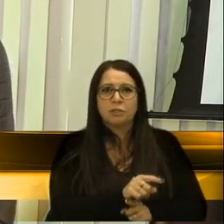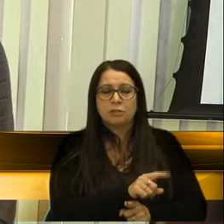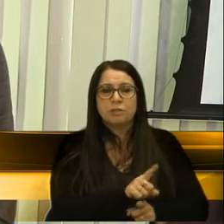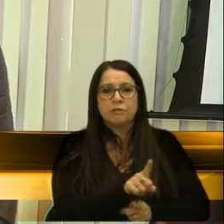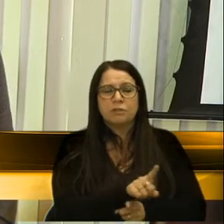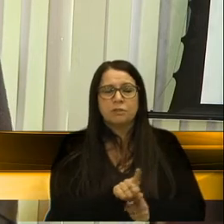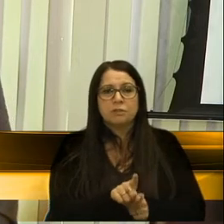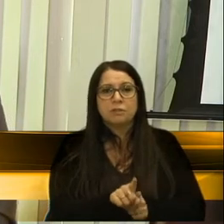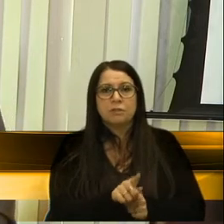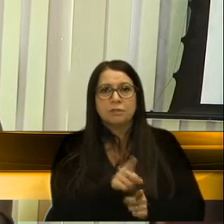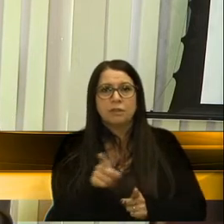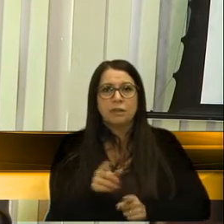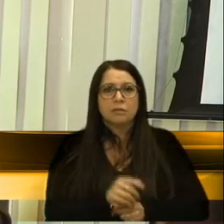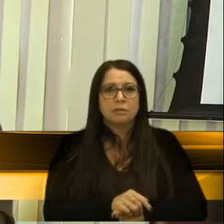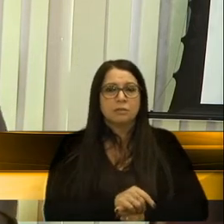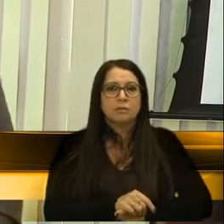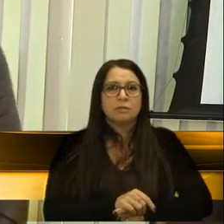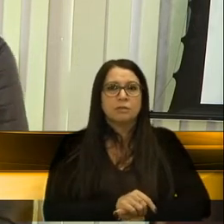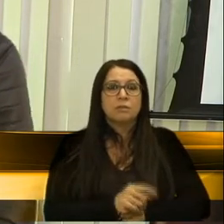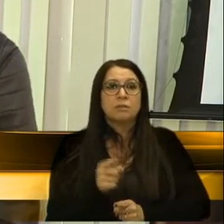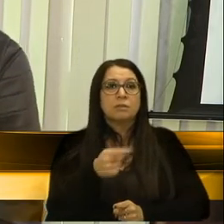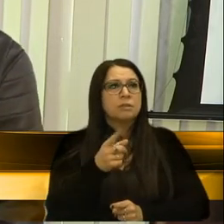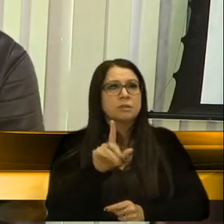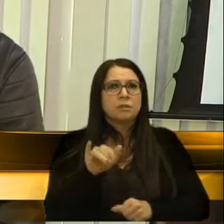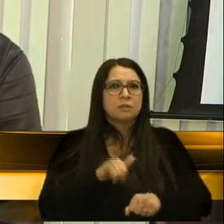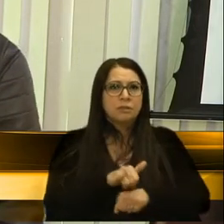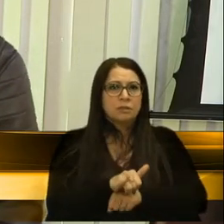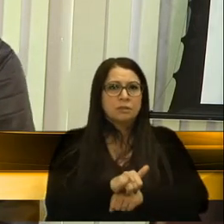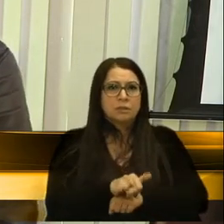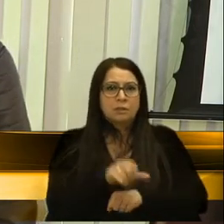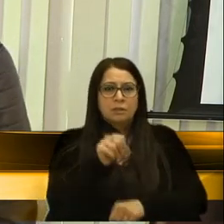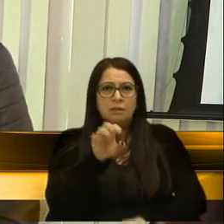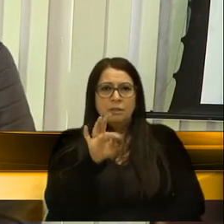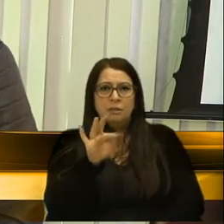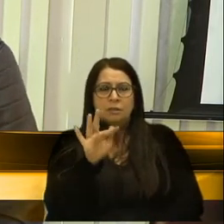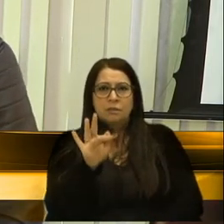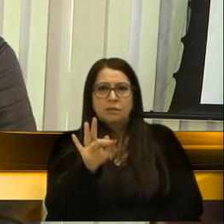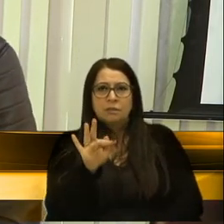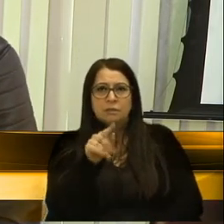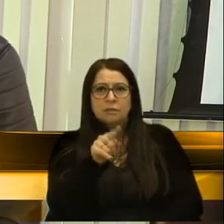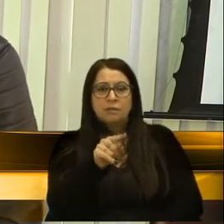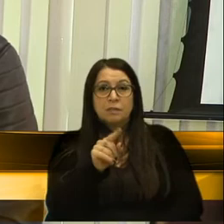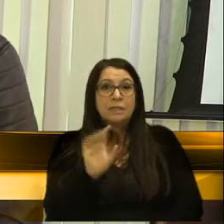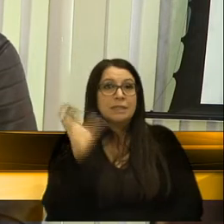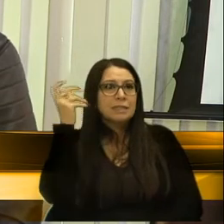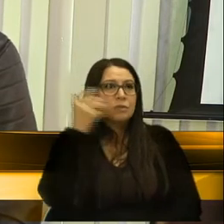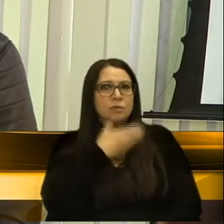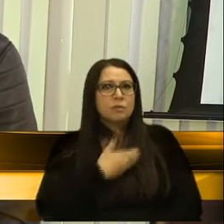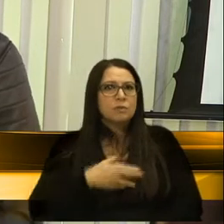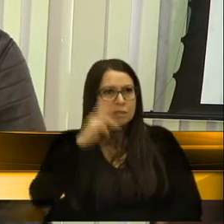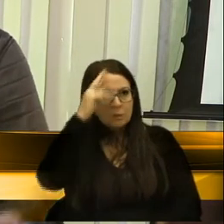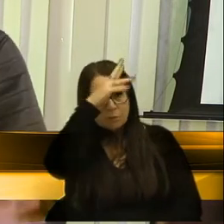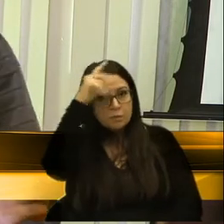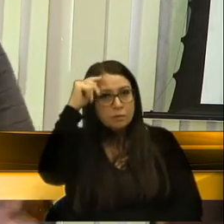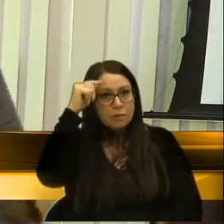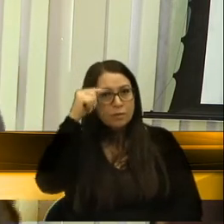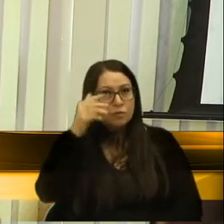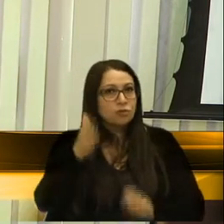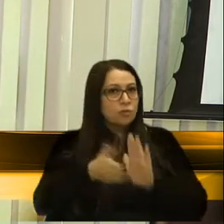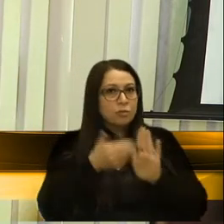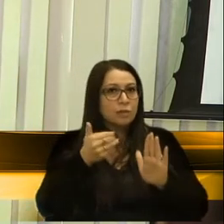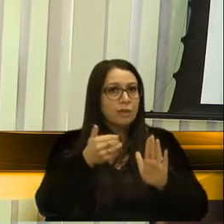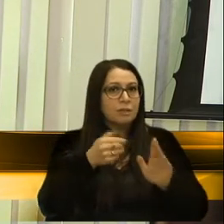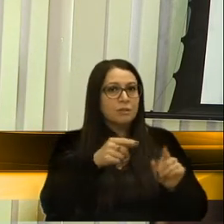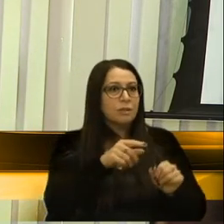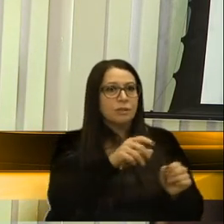É muita politicagem. Se não me engano, foi a STF que decidiu que a decisão é dos governadores e dos prefeitos. Tirou até o poder do presidente